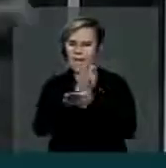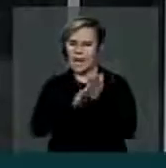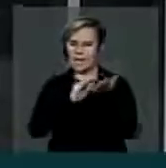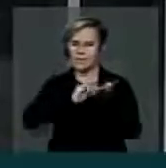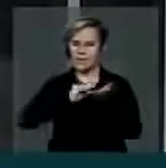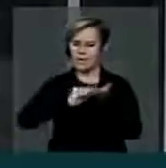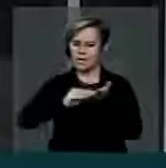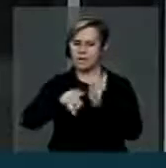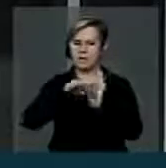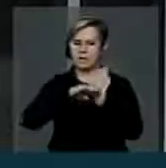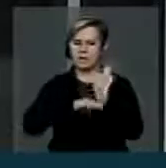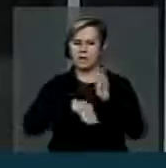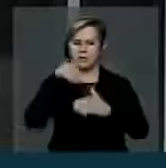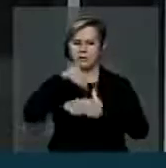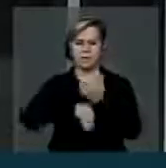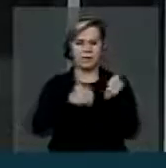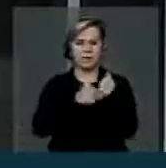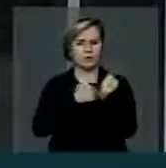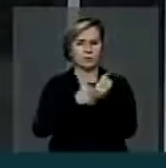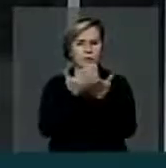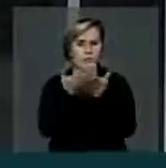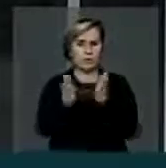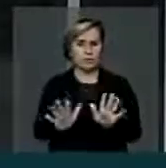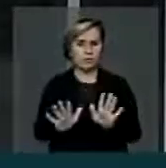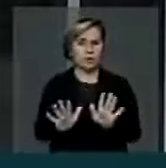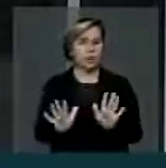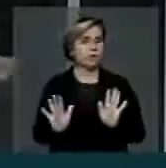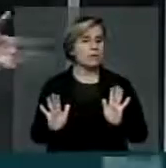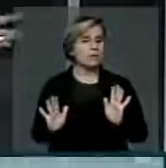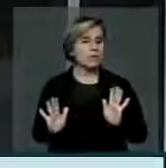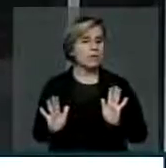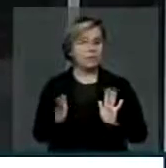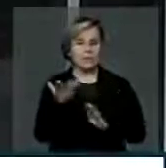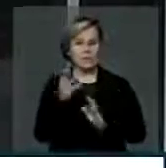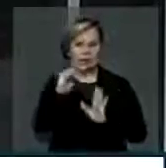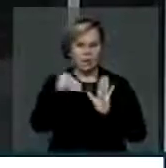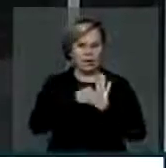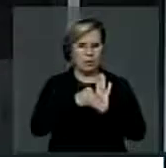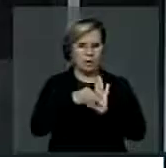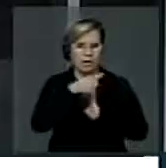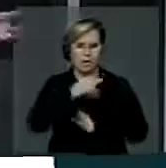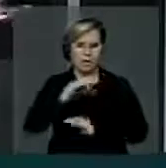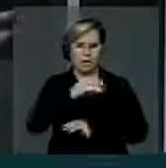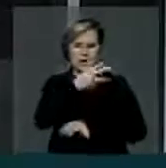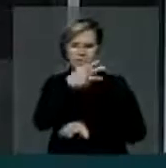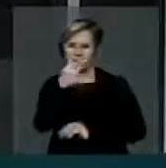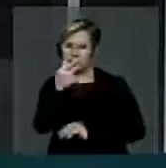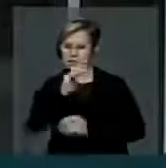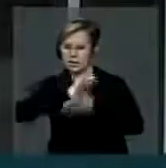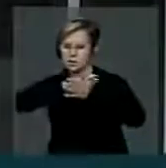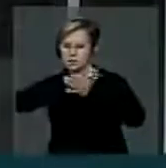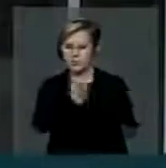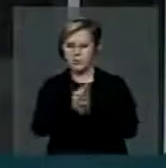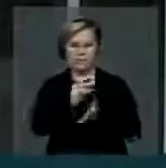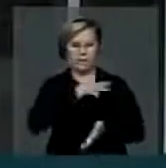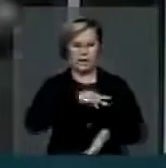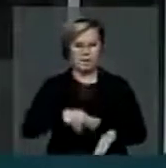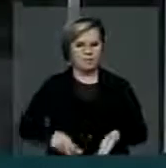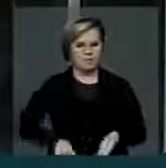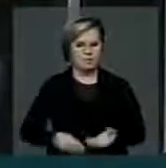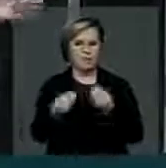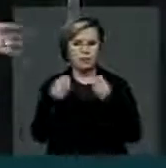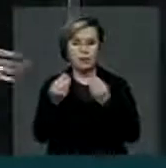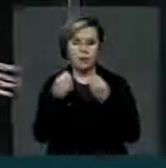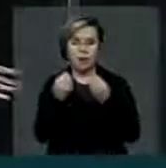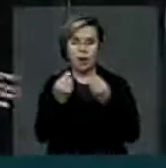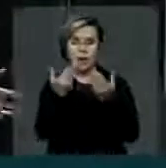a PEC do voto secreto, que é botar na pauta a PEC 37, para sufocar o Ministério Público. É uma